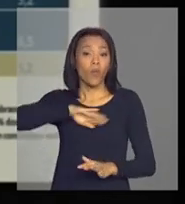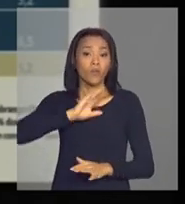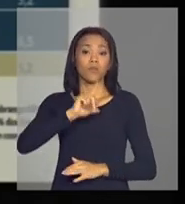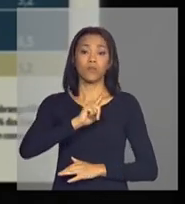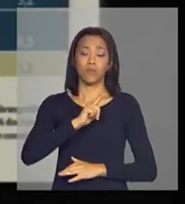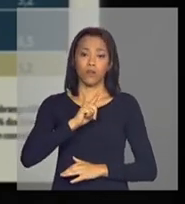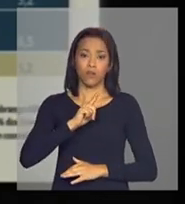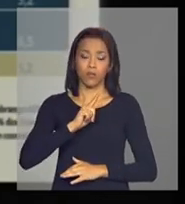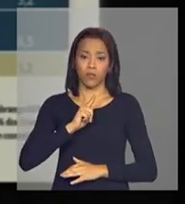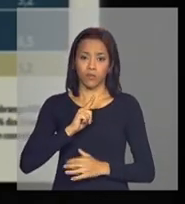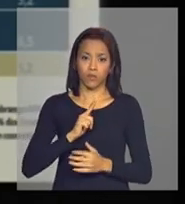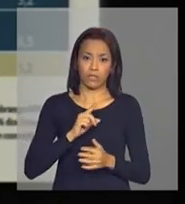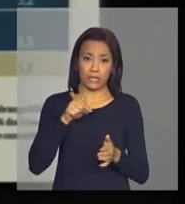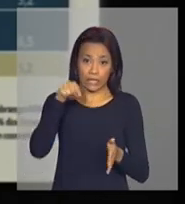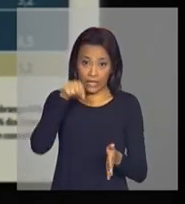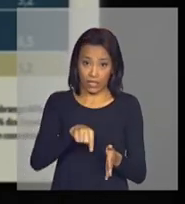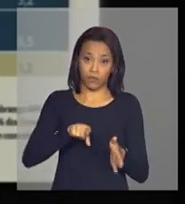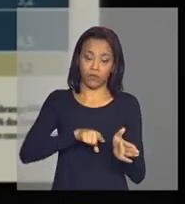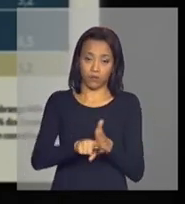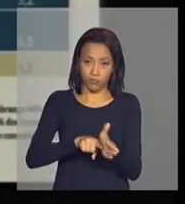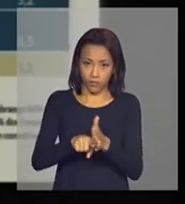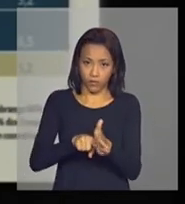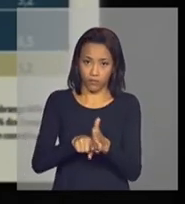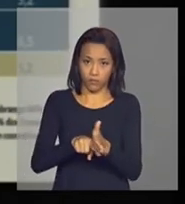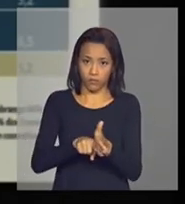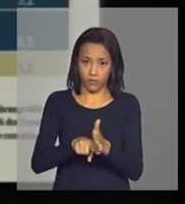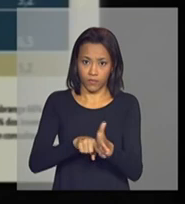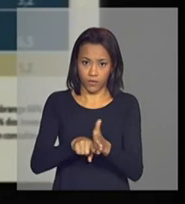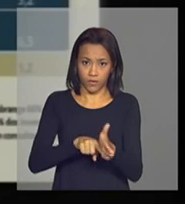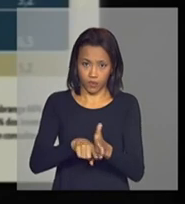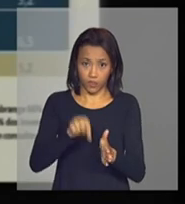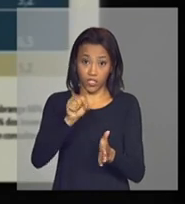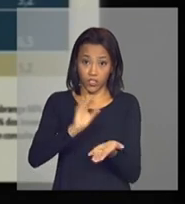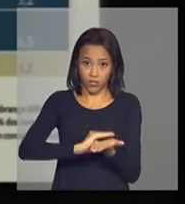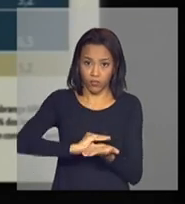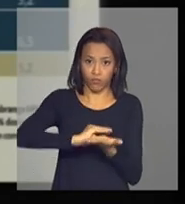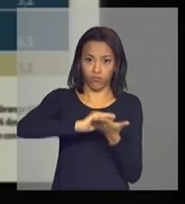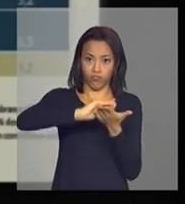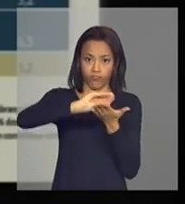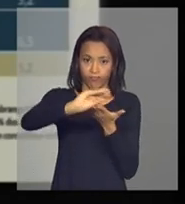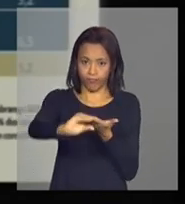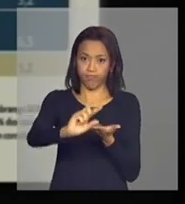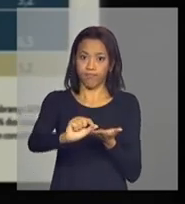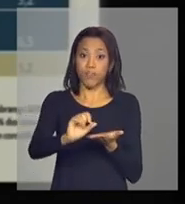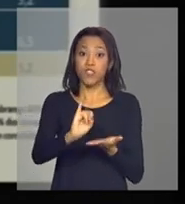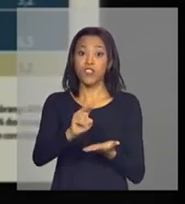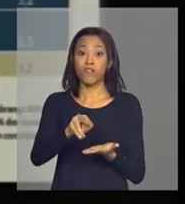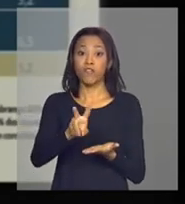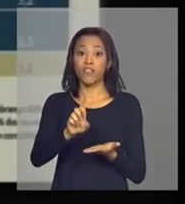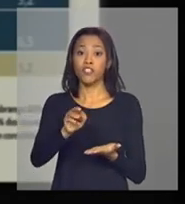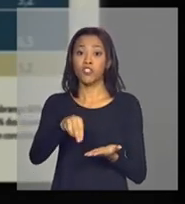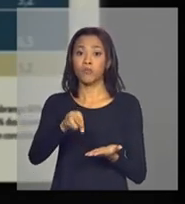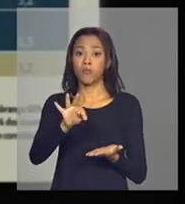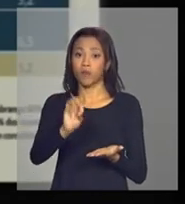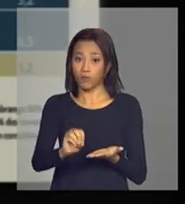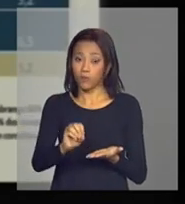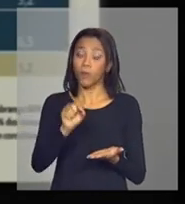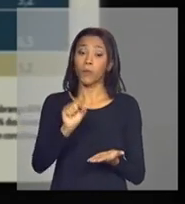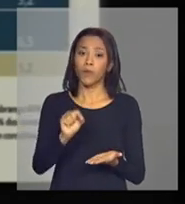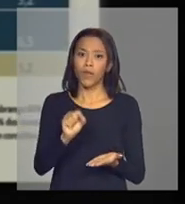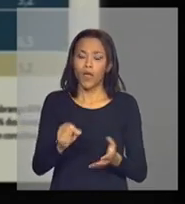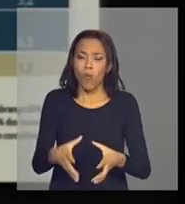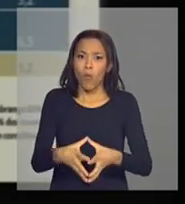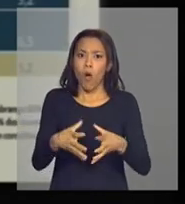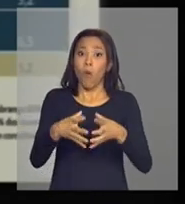na nossa pesquisa de investimento uma perspectiva de aumento do